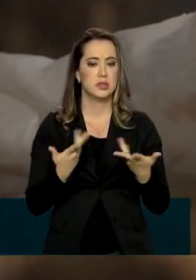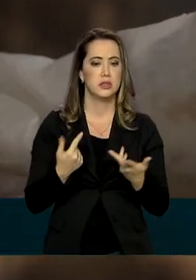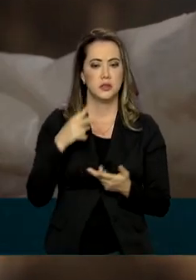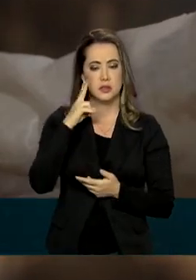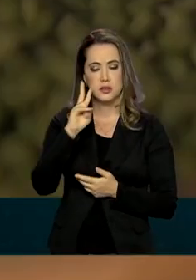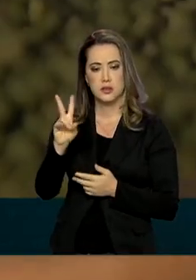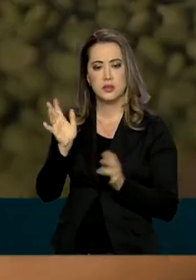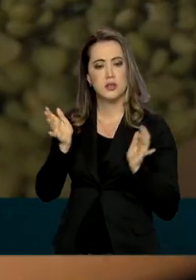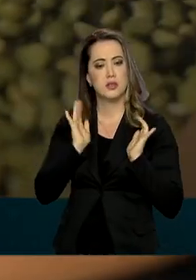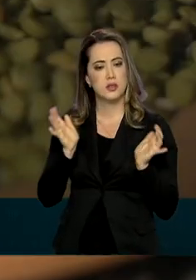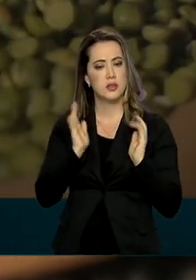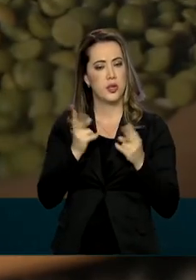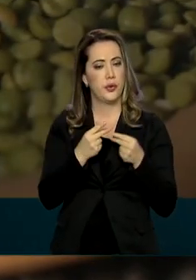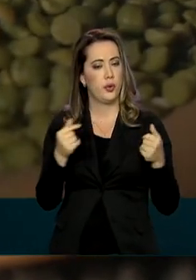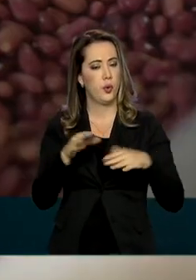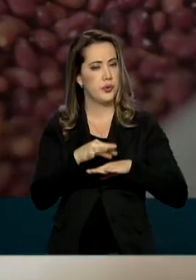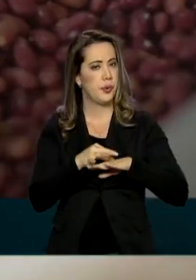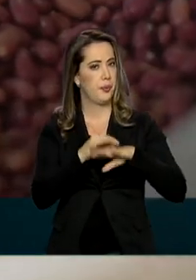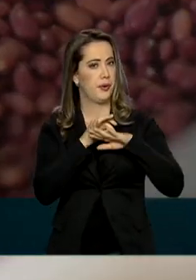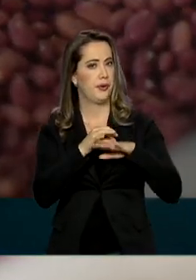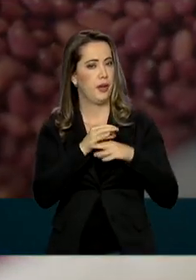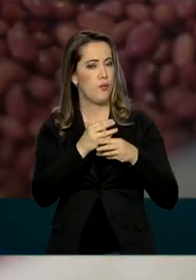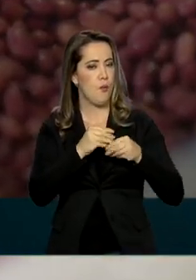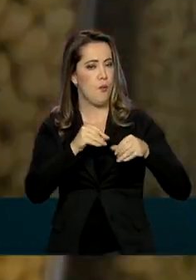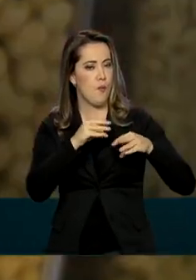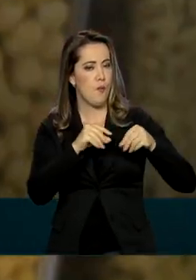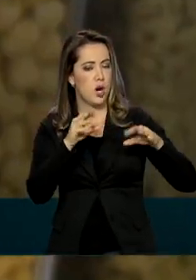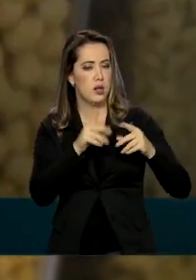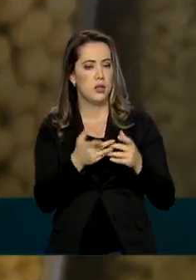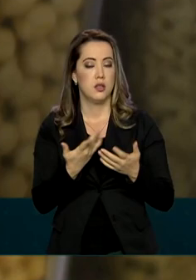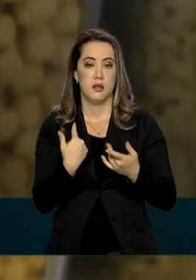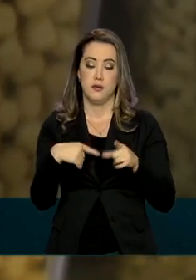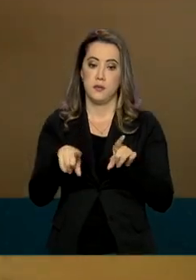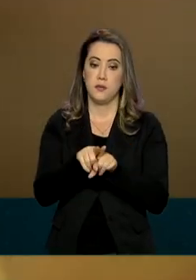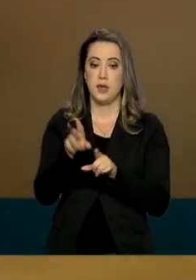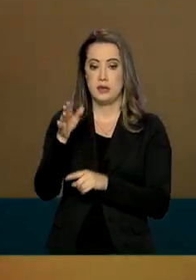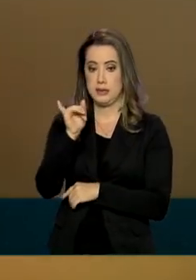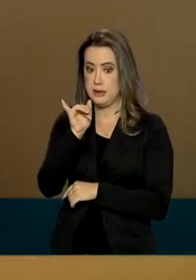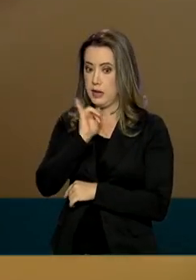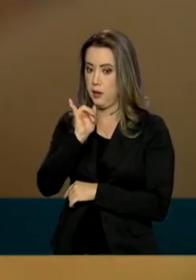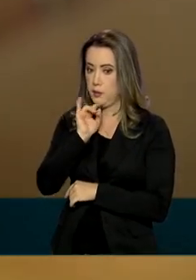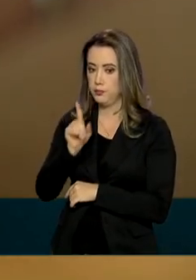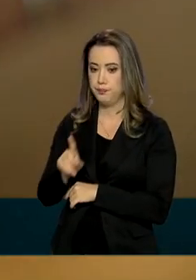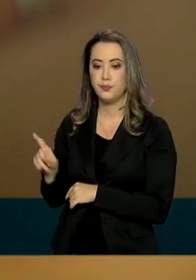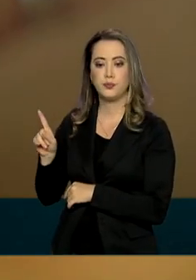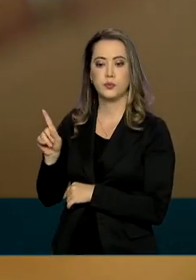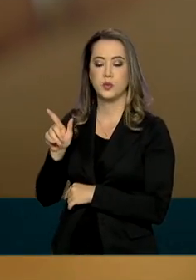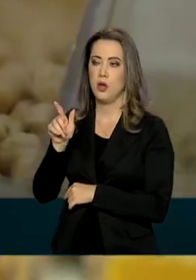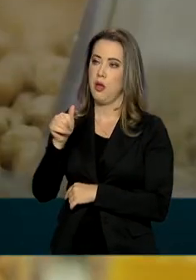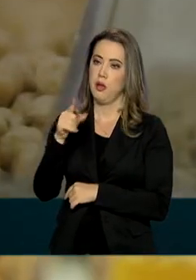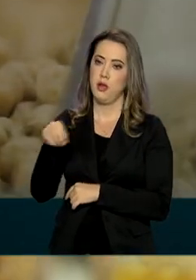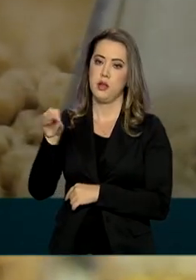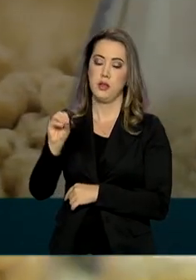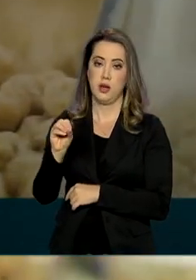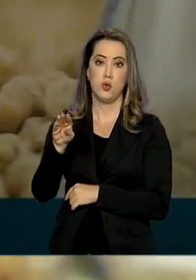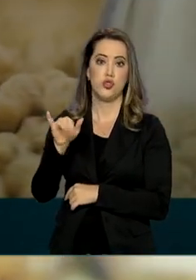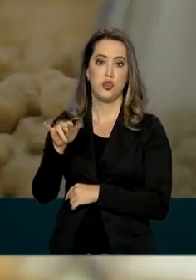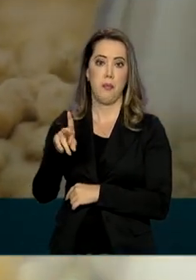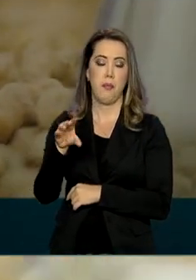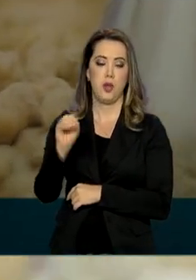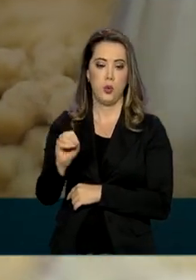são muito ricas em proteínas, fibras e vitaminas. O grão de bico, por exemplo, tem vitamina A e E,